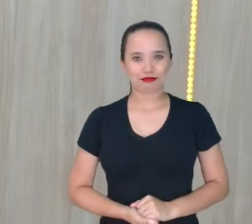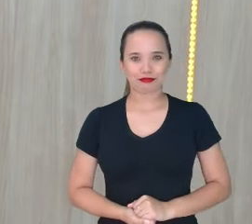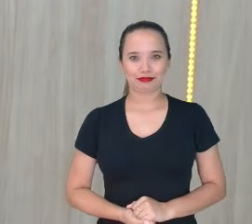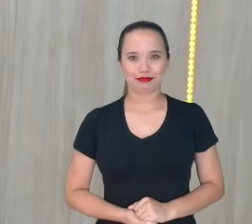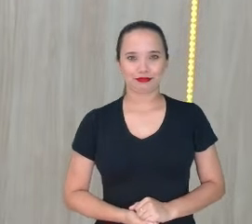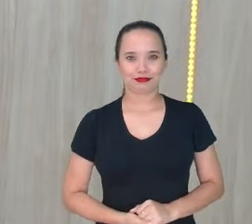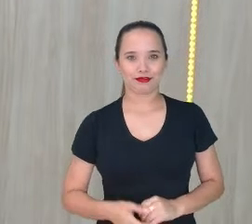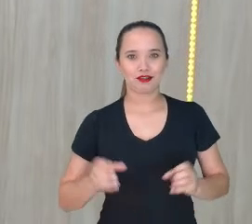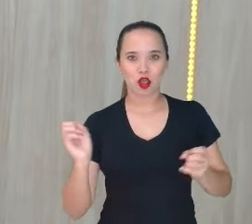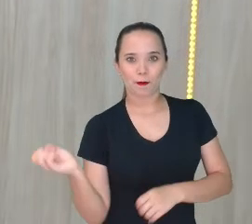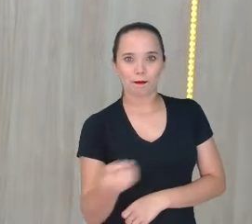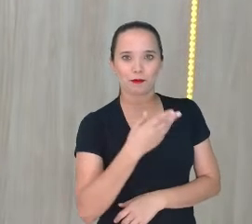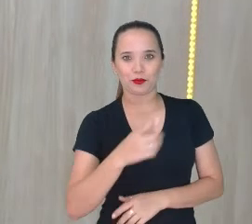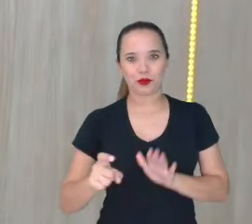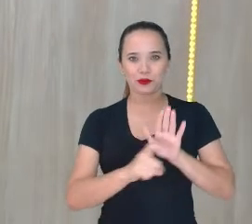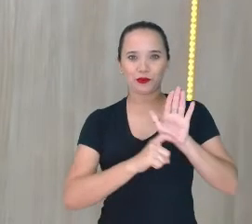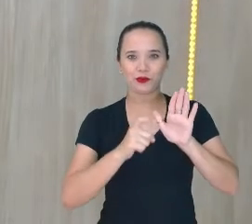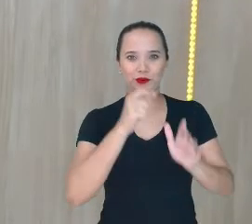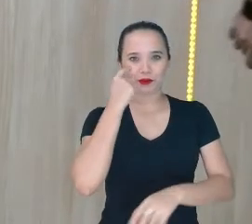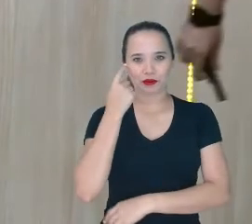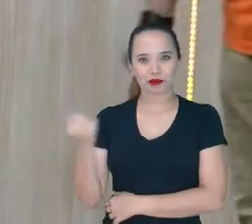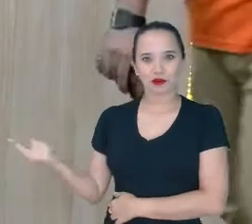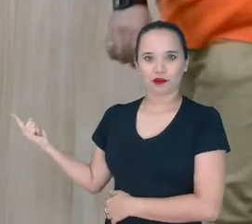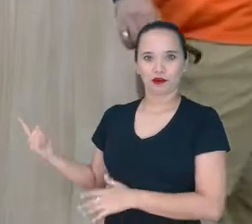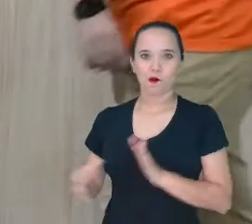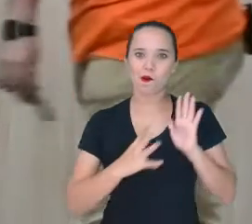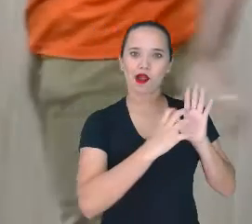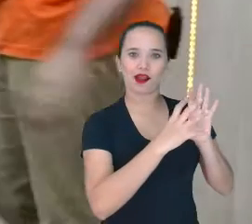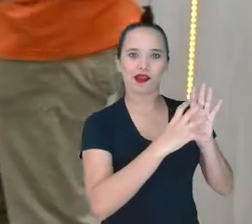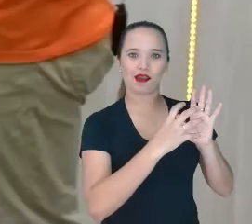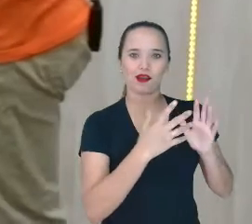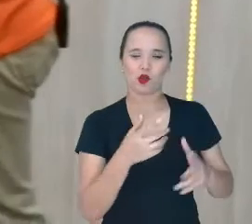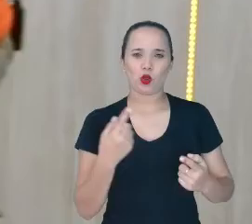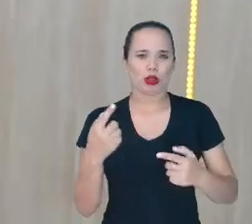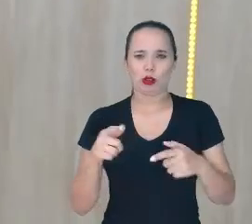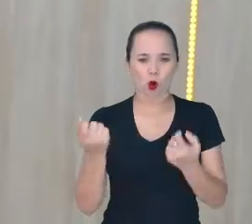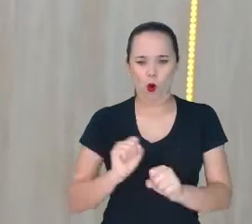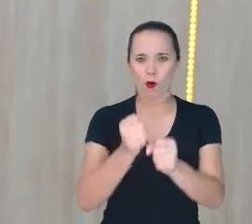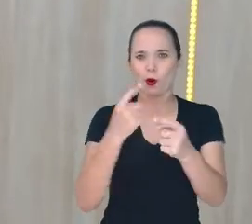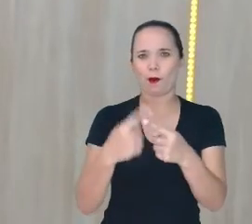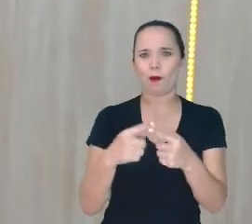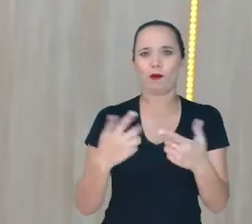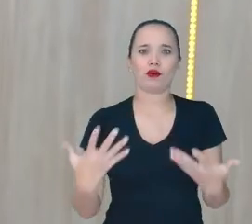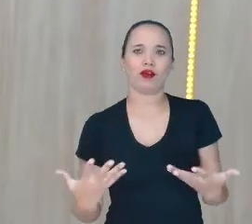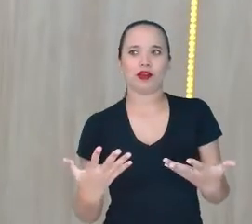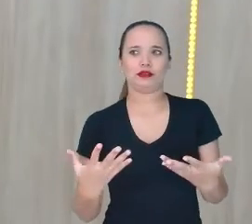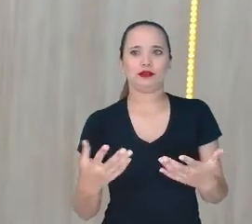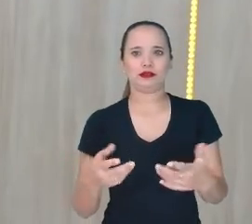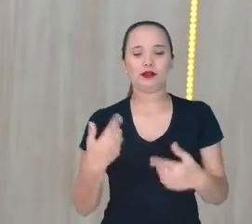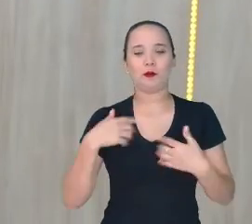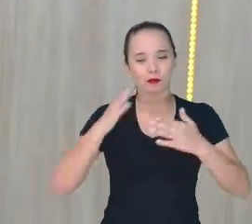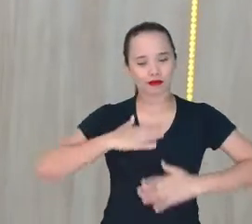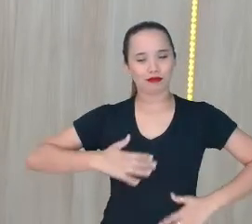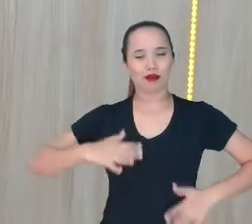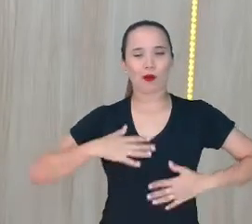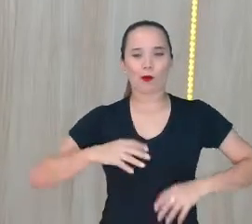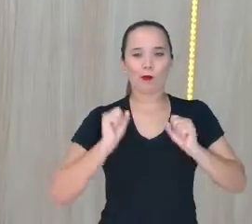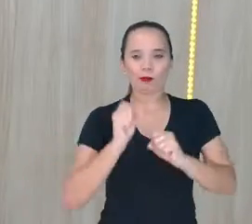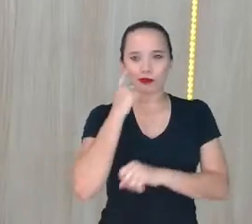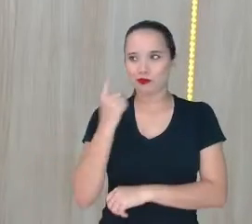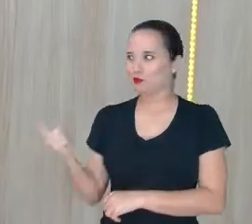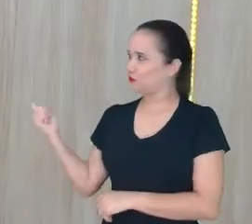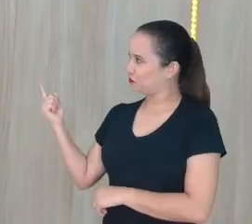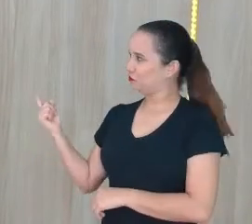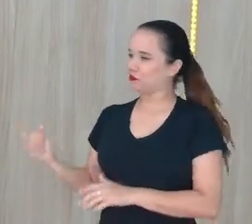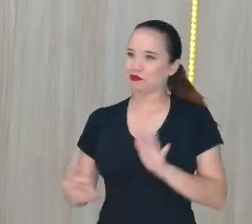Vamos colocar o que é recorde aí para o pessoal Devagar né? Para que pressa Juninho? Quem corre é a bola né? Olha, quer recordezinho